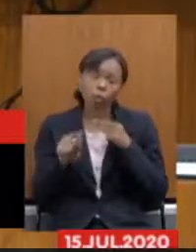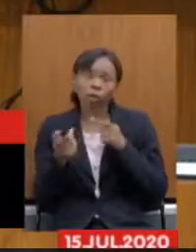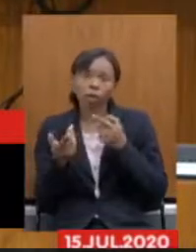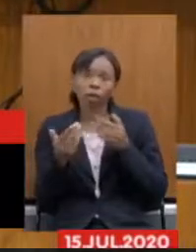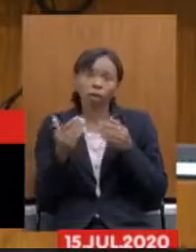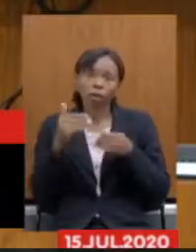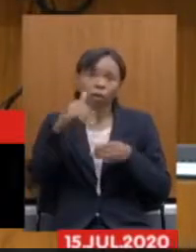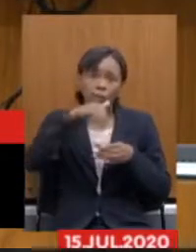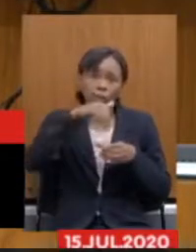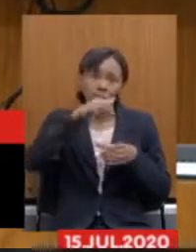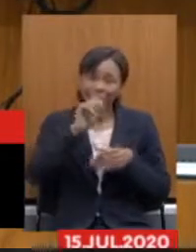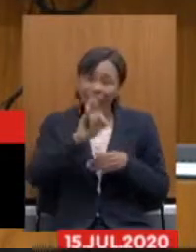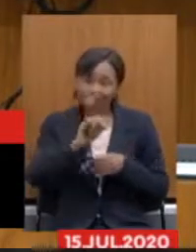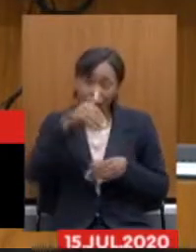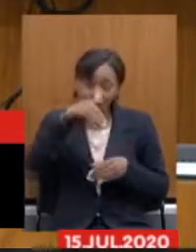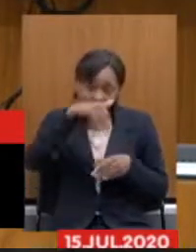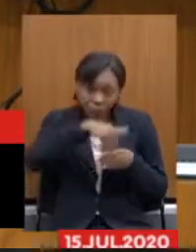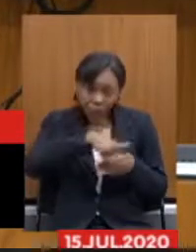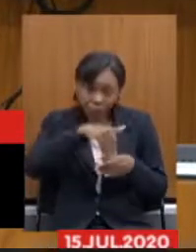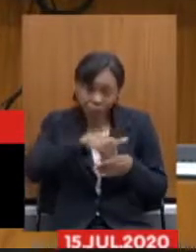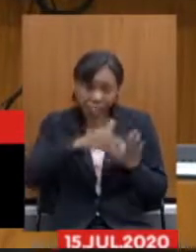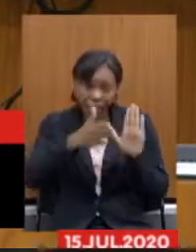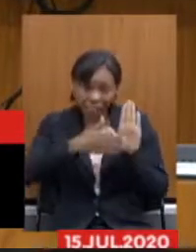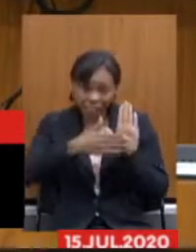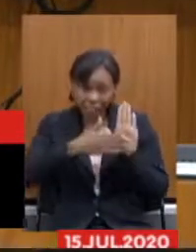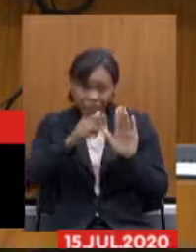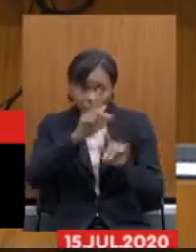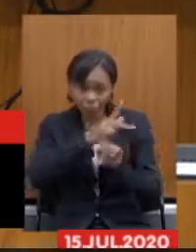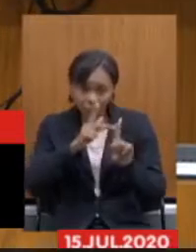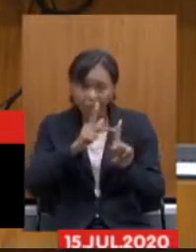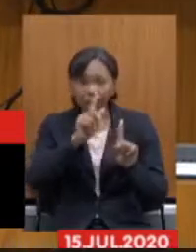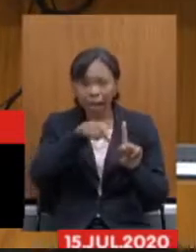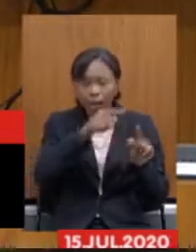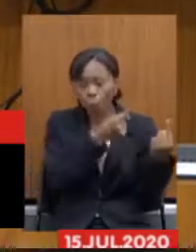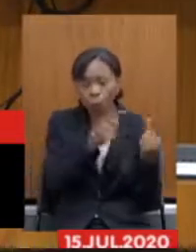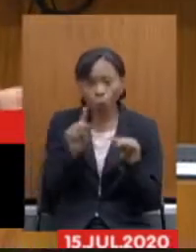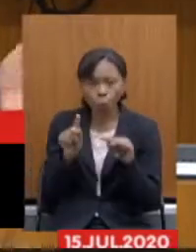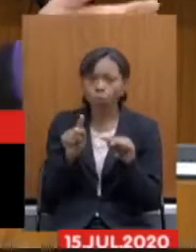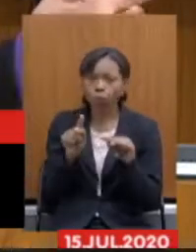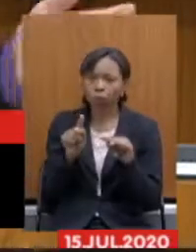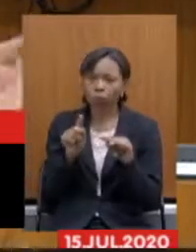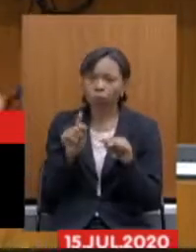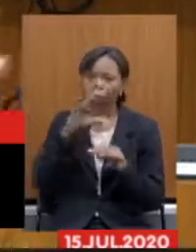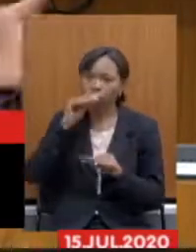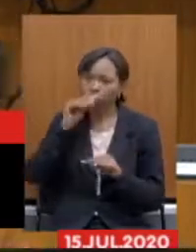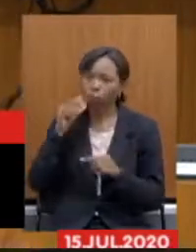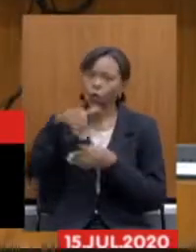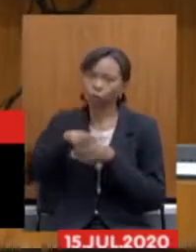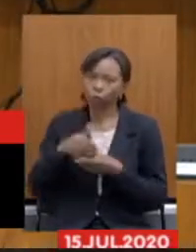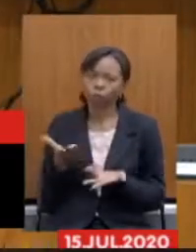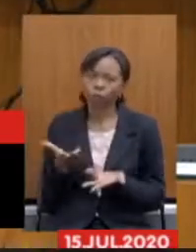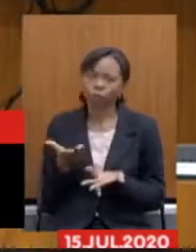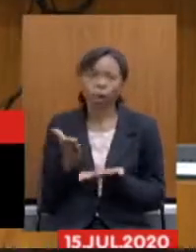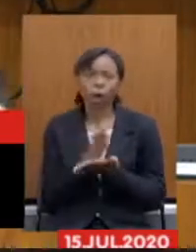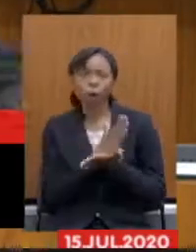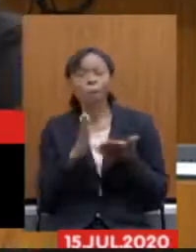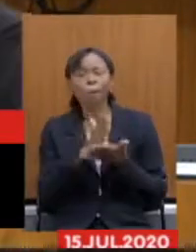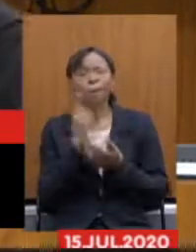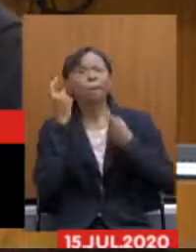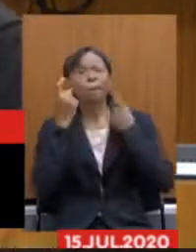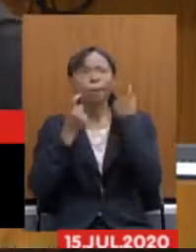prosseguimento disso e votar nessa proposta ele vai estar votando contra o servidor enquanto alguns estão preocupados em